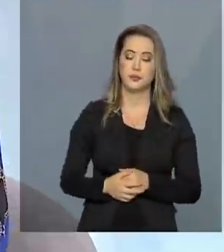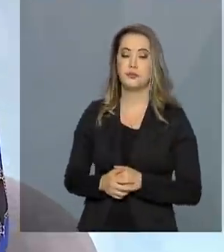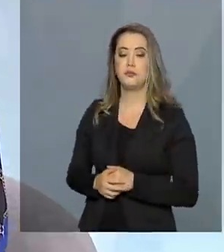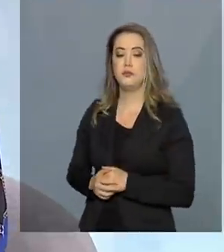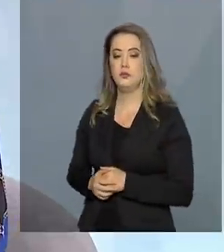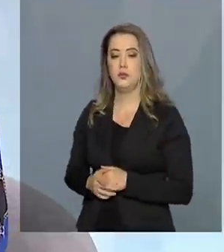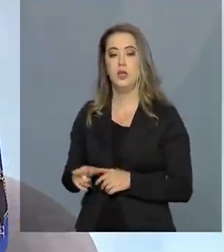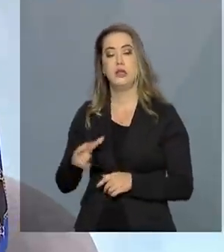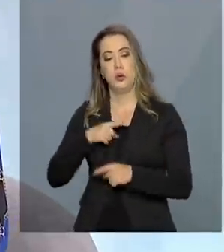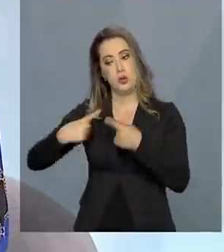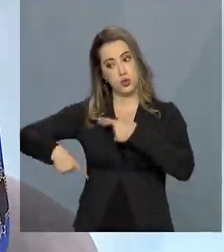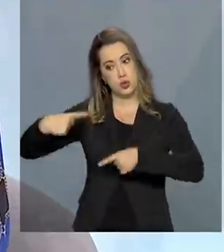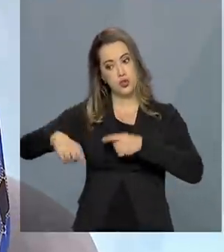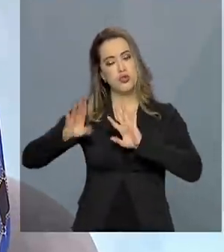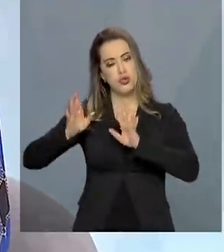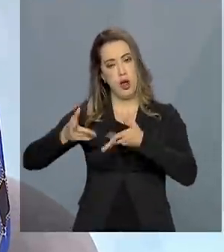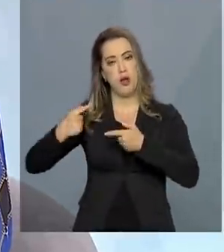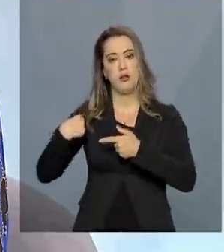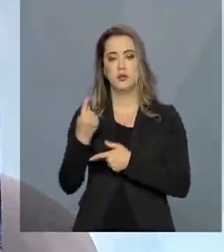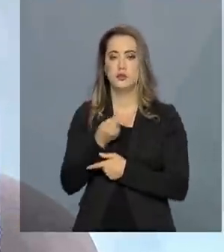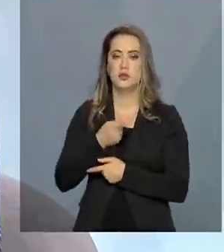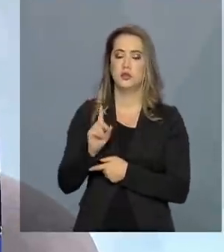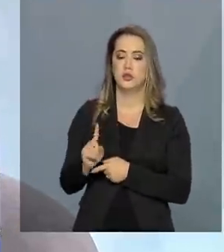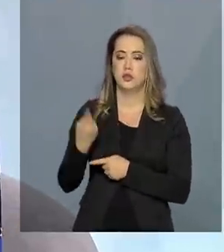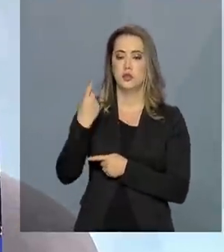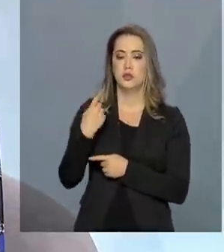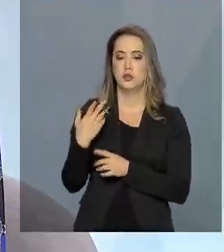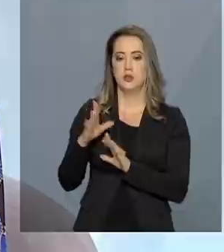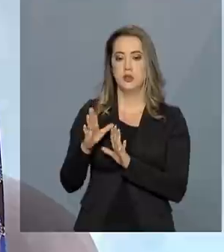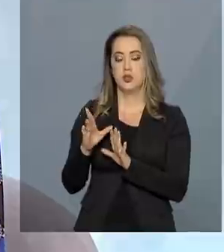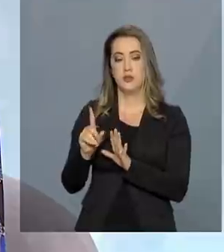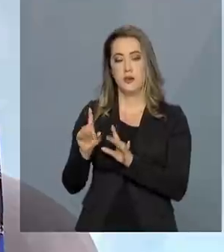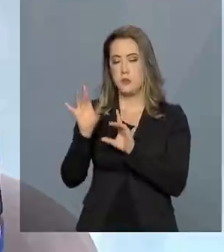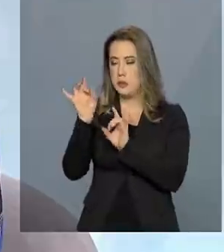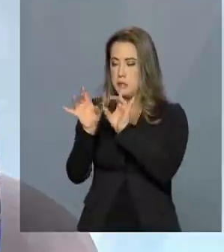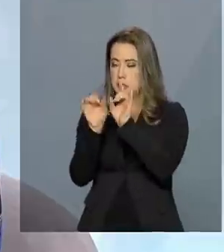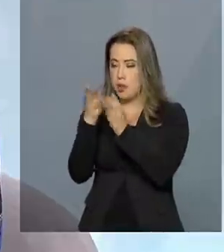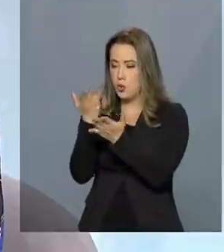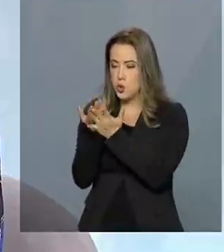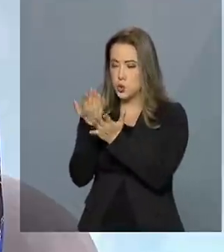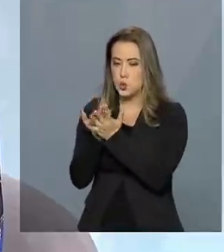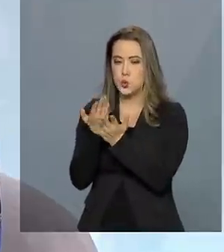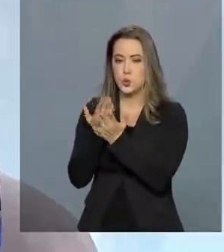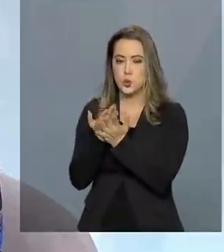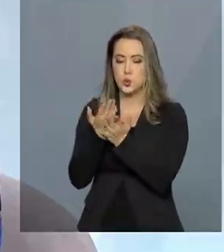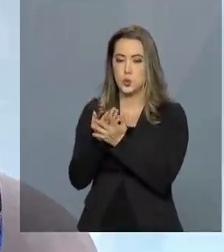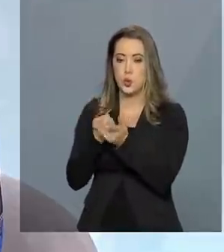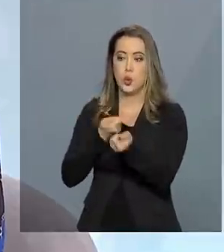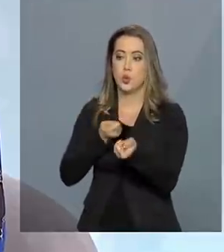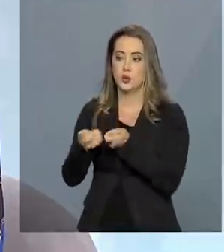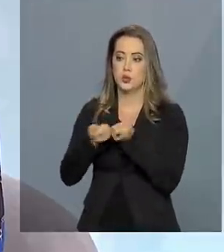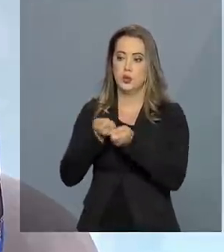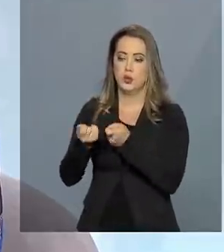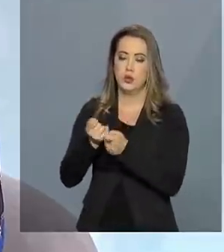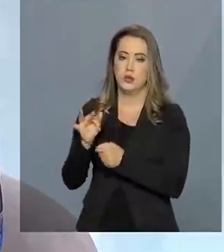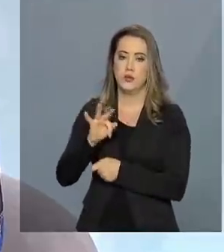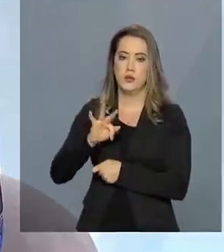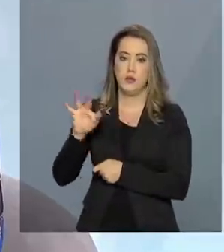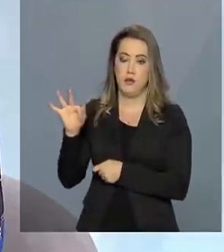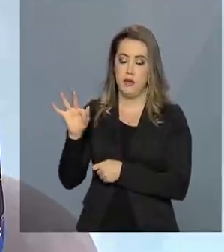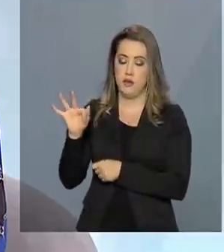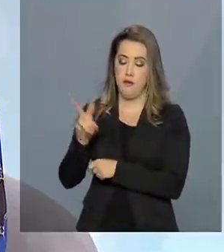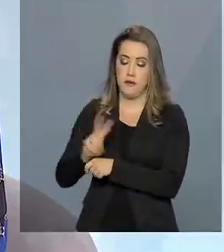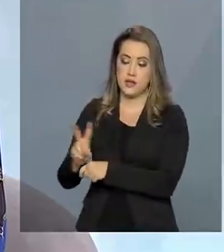regulamentação do novo Fundeb, nós tivemos um capítulo específico sobre controle e fiscalização.